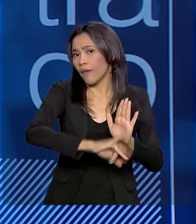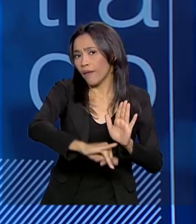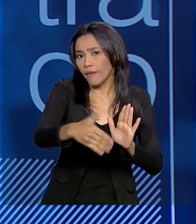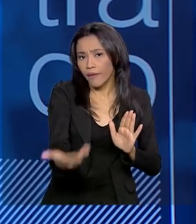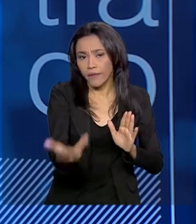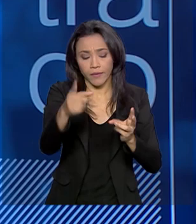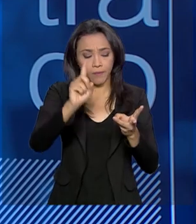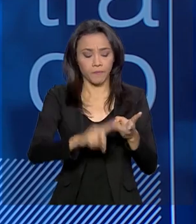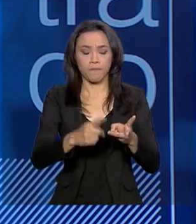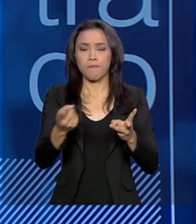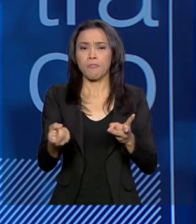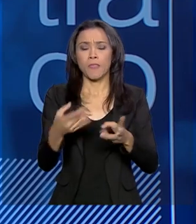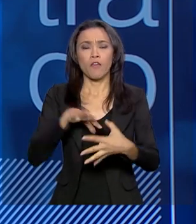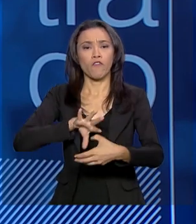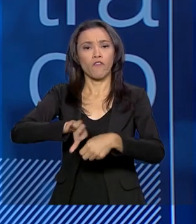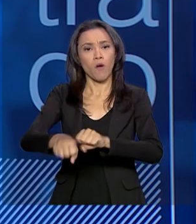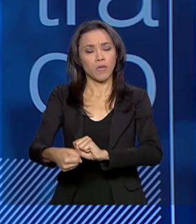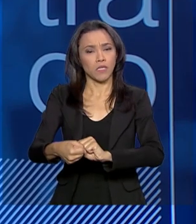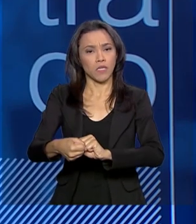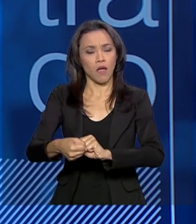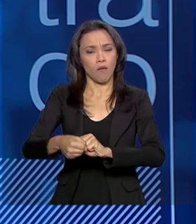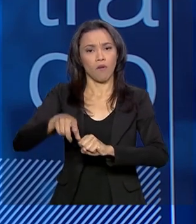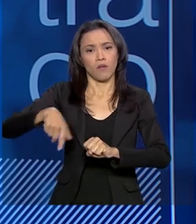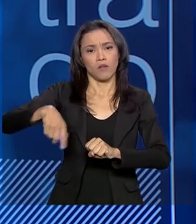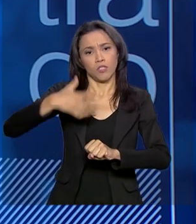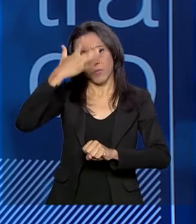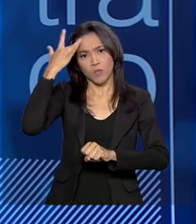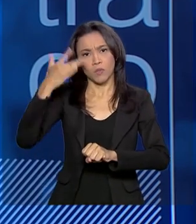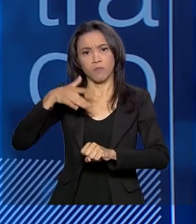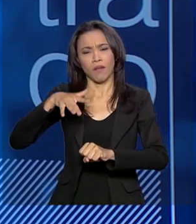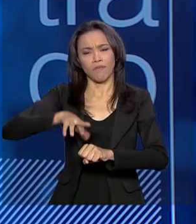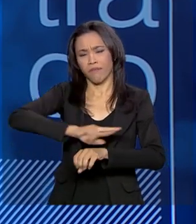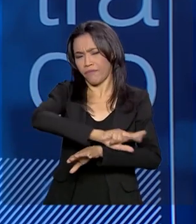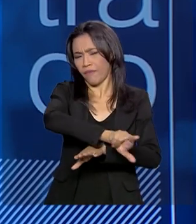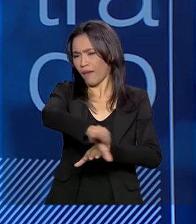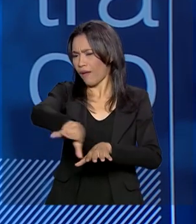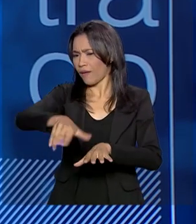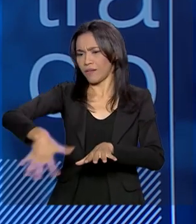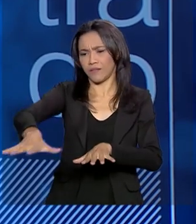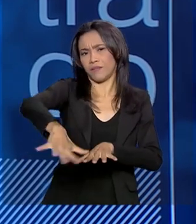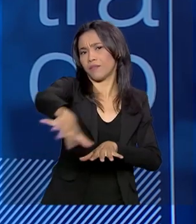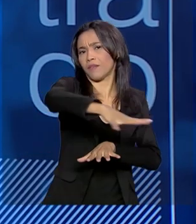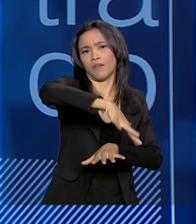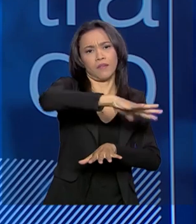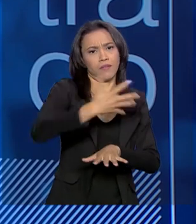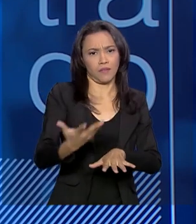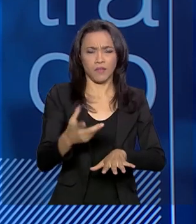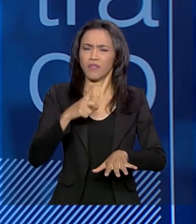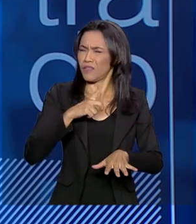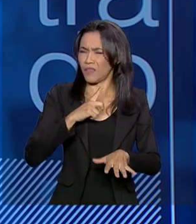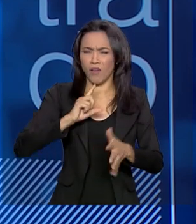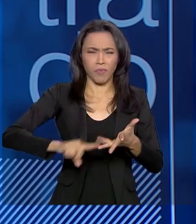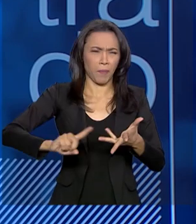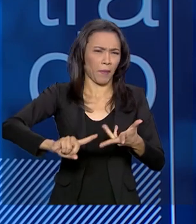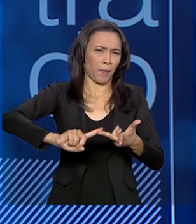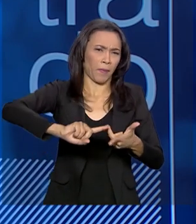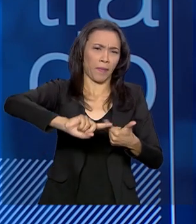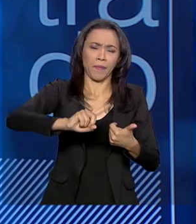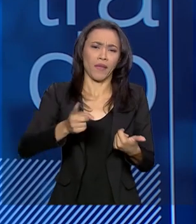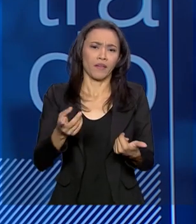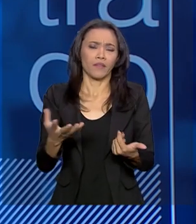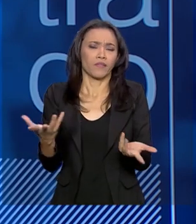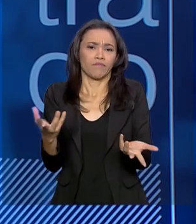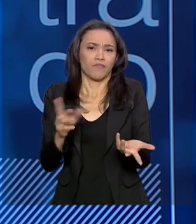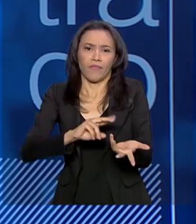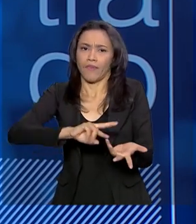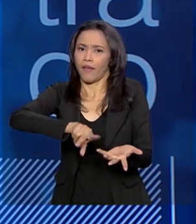a formação de egressos para todos os setores da sociedade, Então, ou seja, existem várias formas pelas quais uma universidade pode interagir